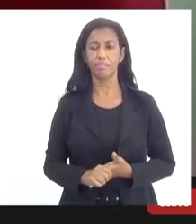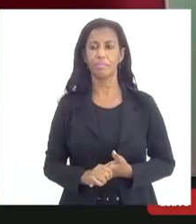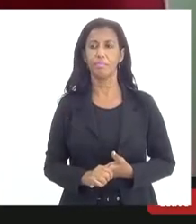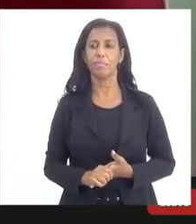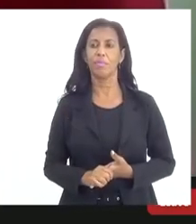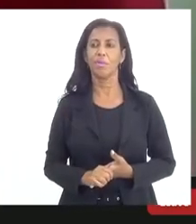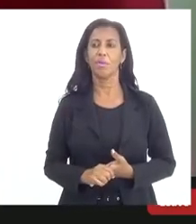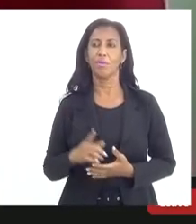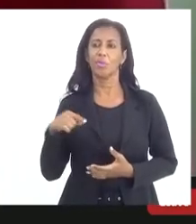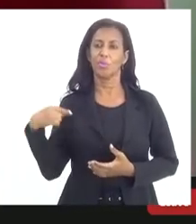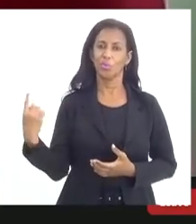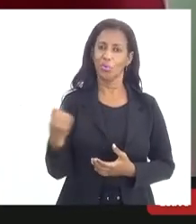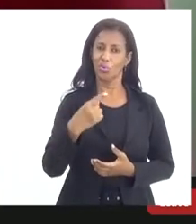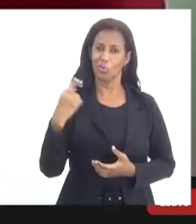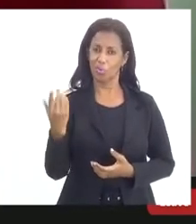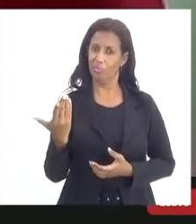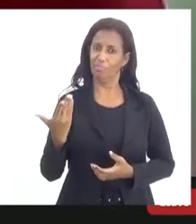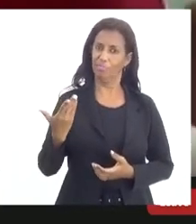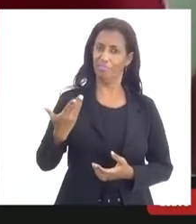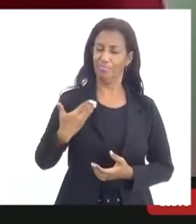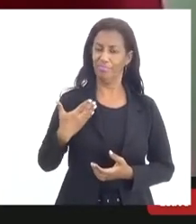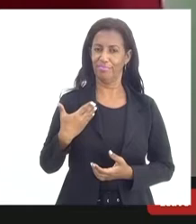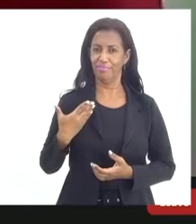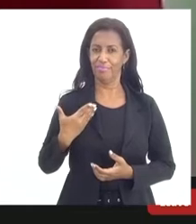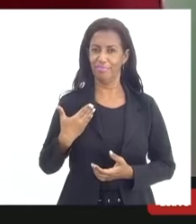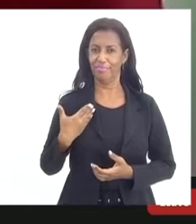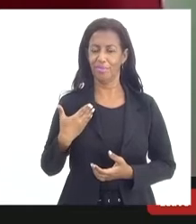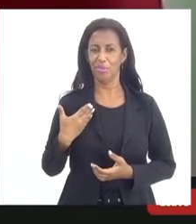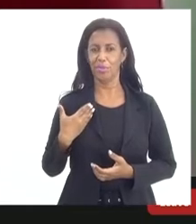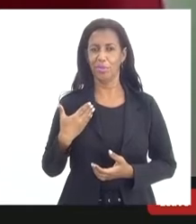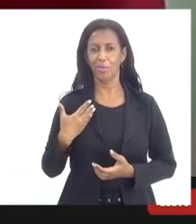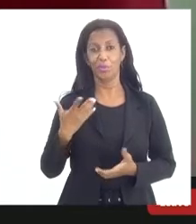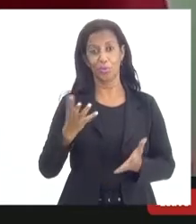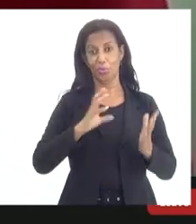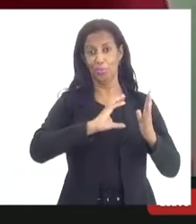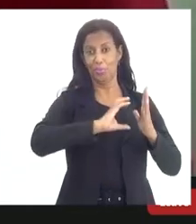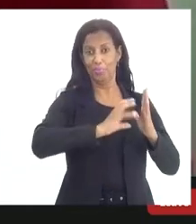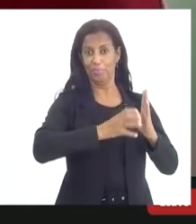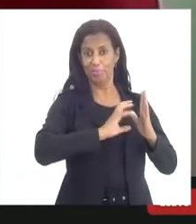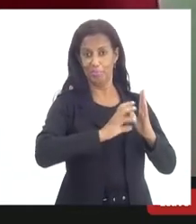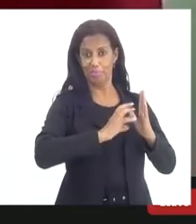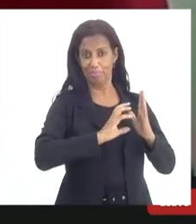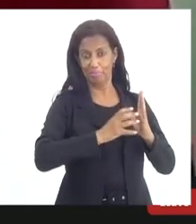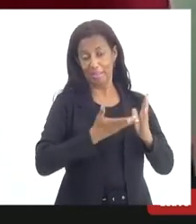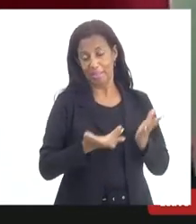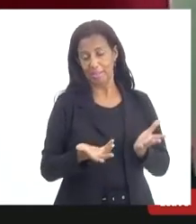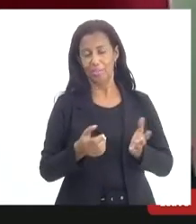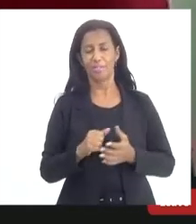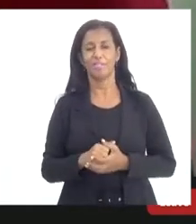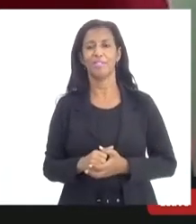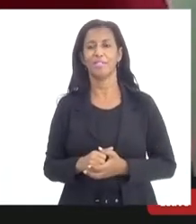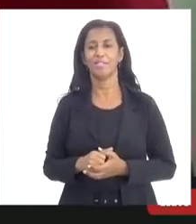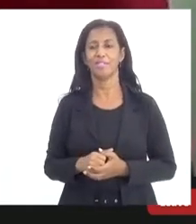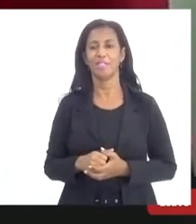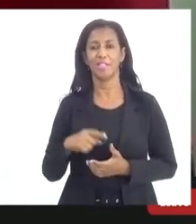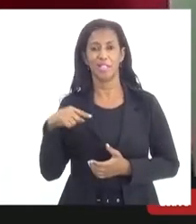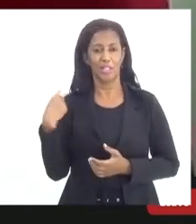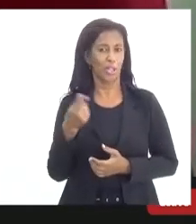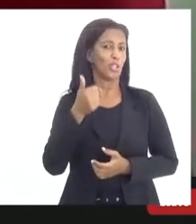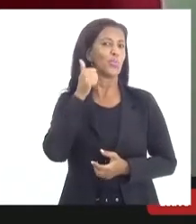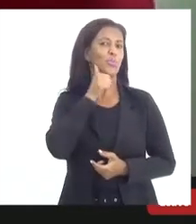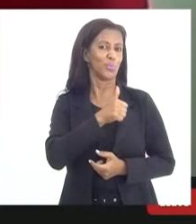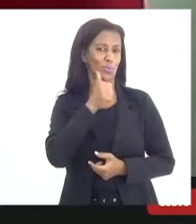os nossos companheiros dos nossos partidos já que a causa é suprapartidária e nós mulheres